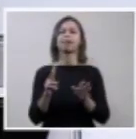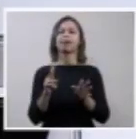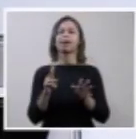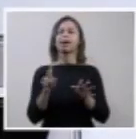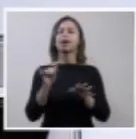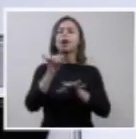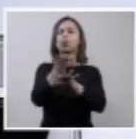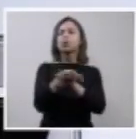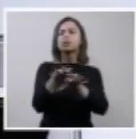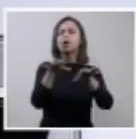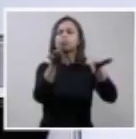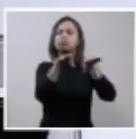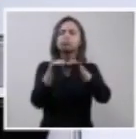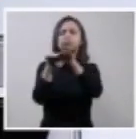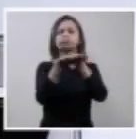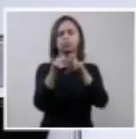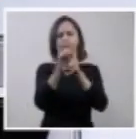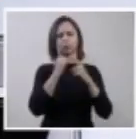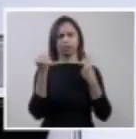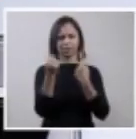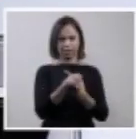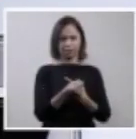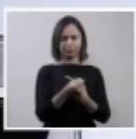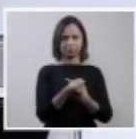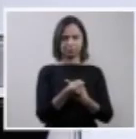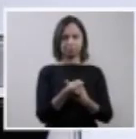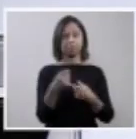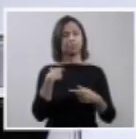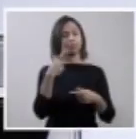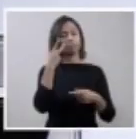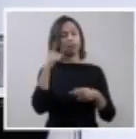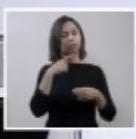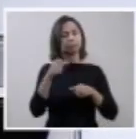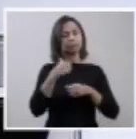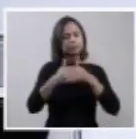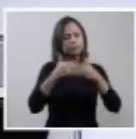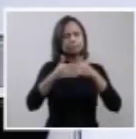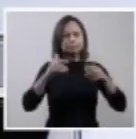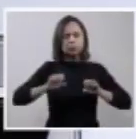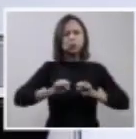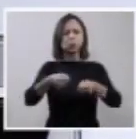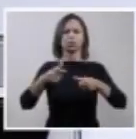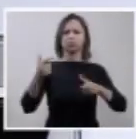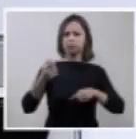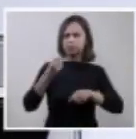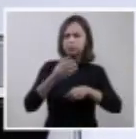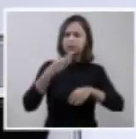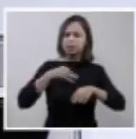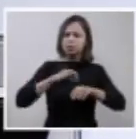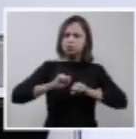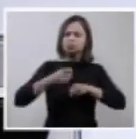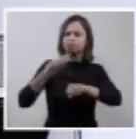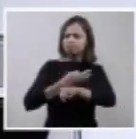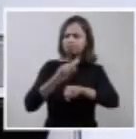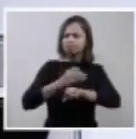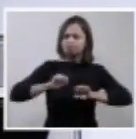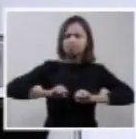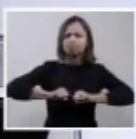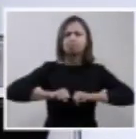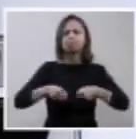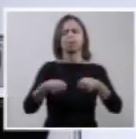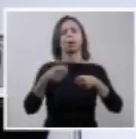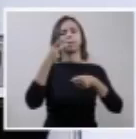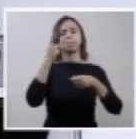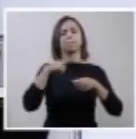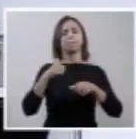décadas de trabalho da sociedade brasileira, de construir, num país como o nosso, tão desigual, tão difícil, um sistema de recorte universal,